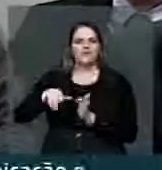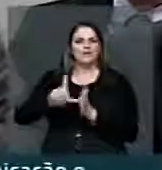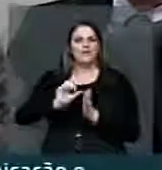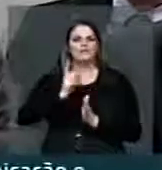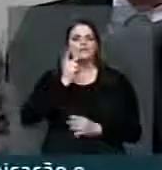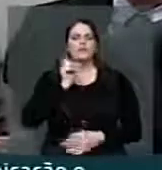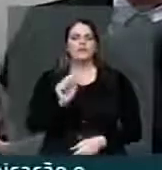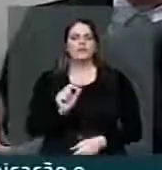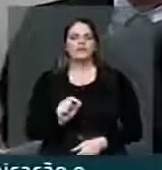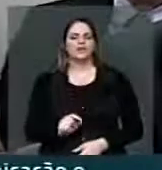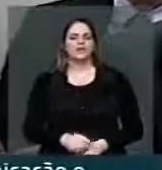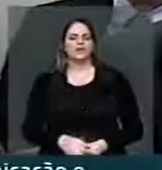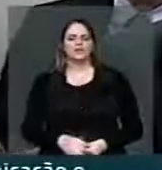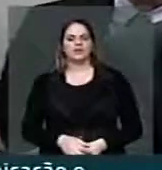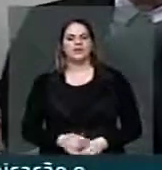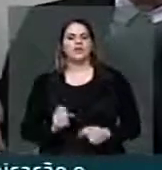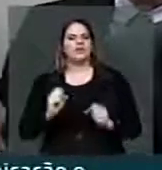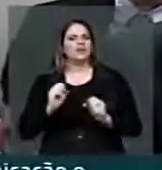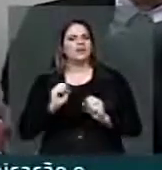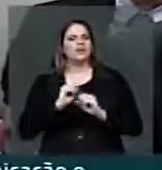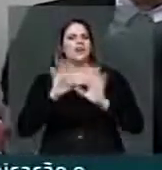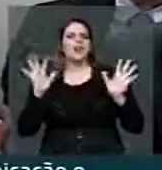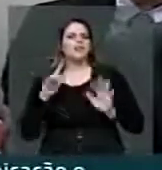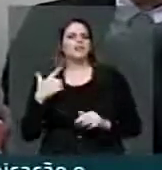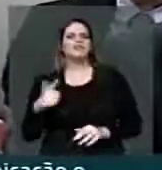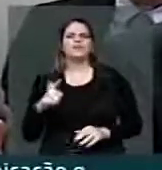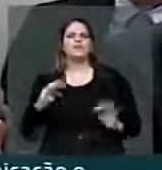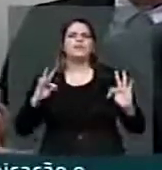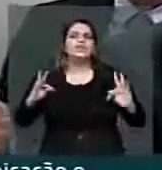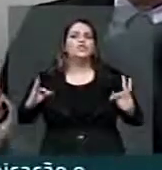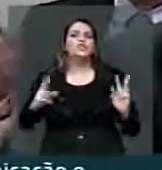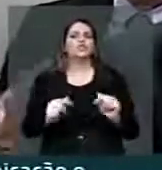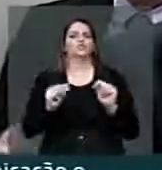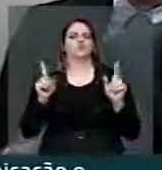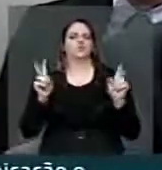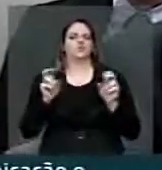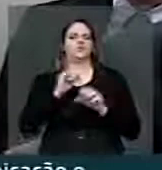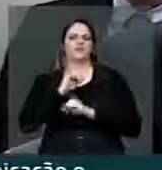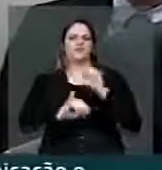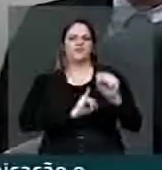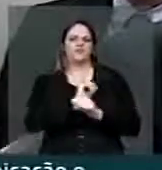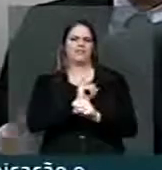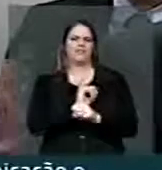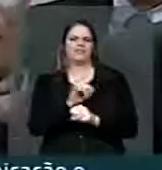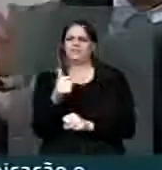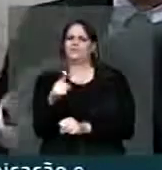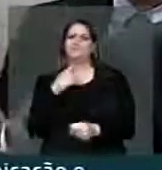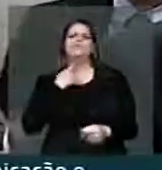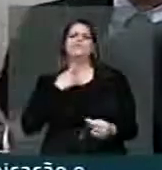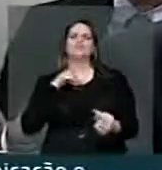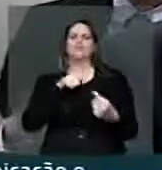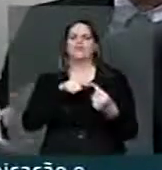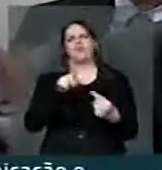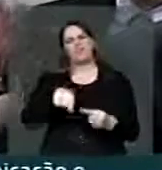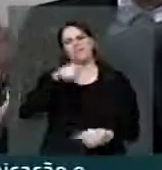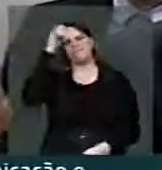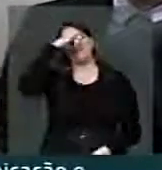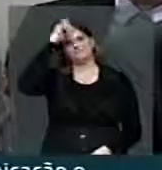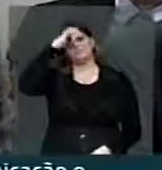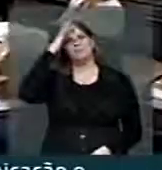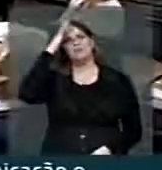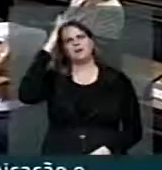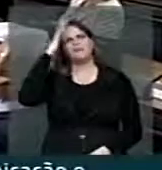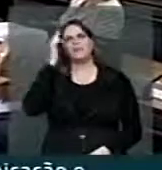Ele, evidentemente, não trata de tudo da internet. Jamais se teve essa pretensão. Seria uma tolice imaginar,